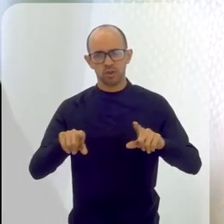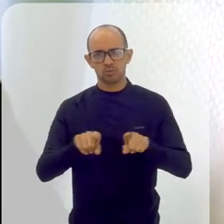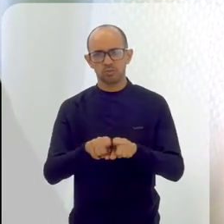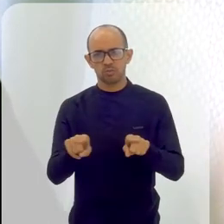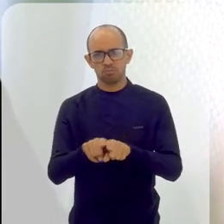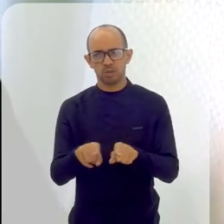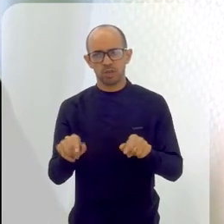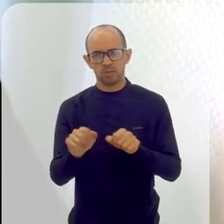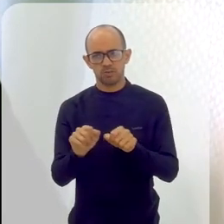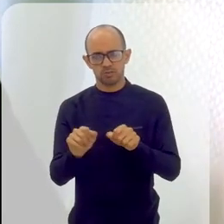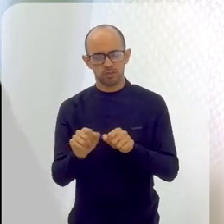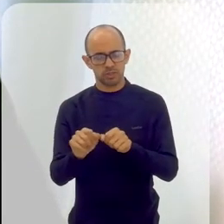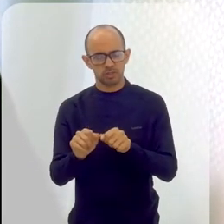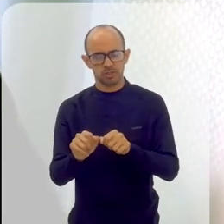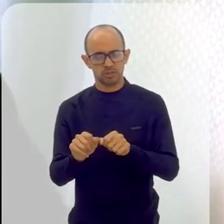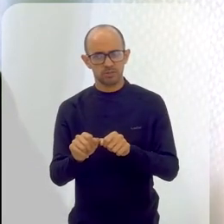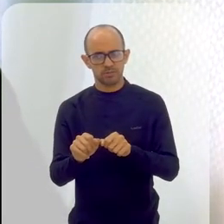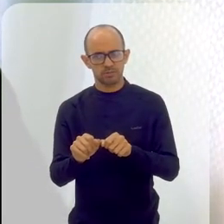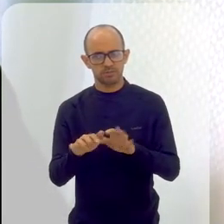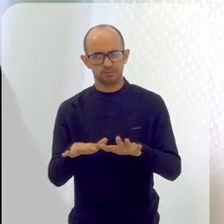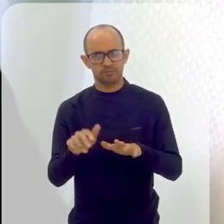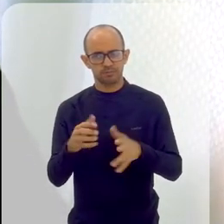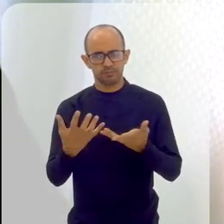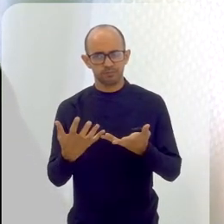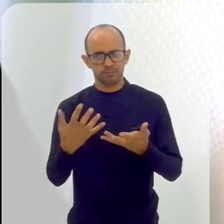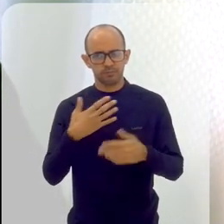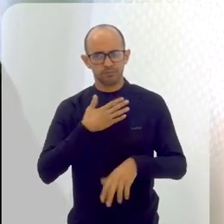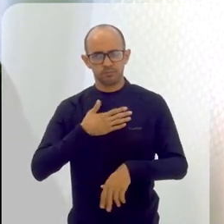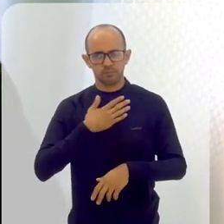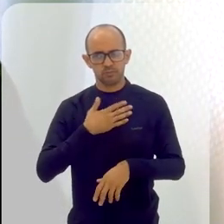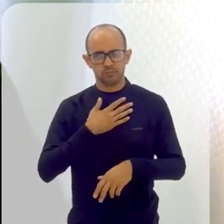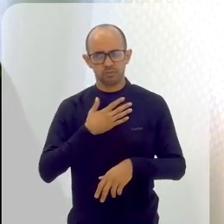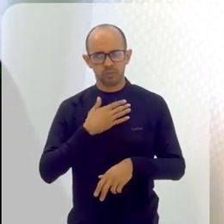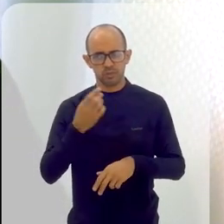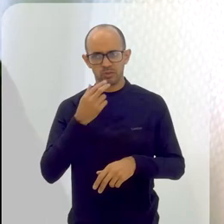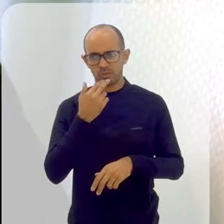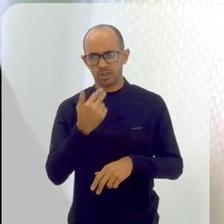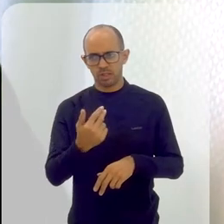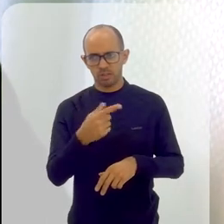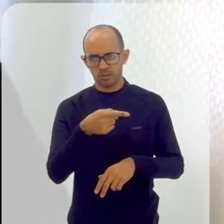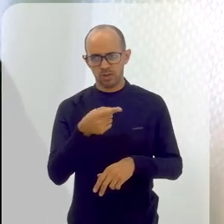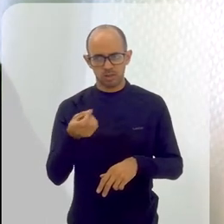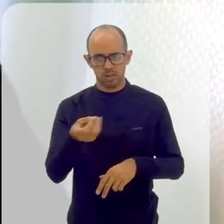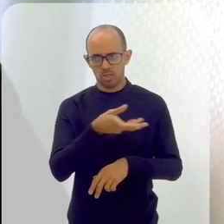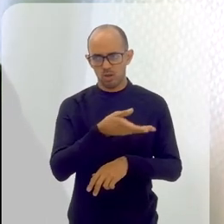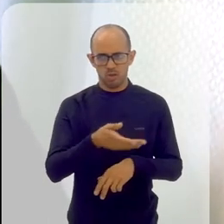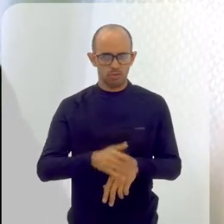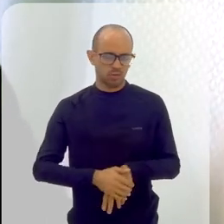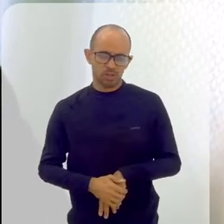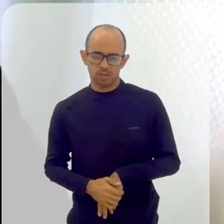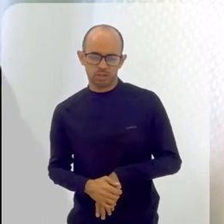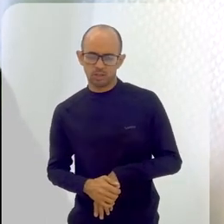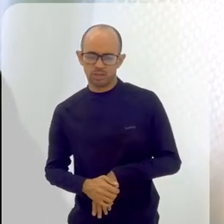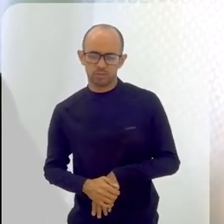apresentando a minha caixa de espetáculo, mas eu queria me aprofundar mais sobre aquela linguagem. É uma linguagem muito nova, ela tem